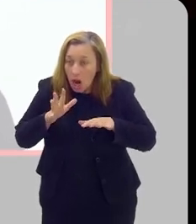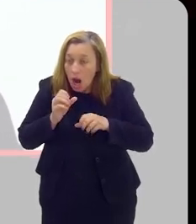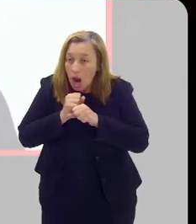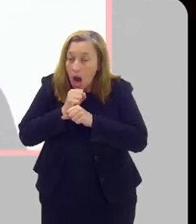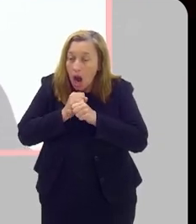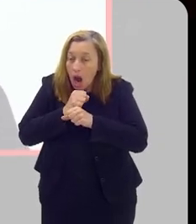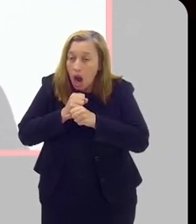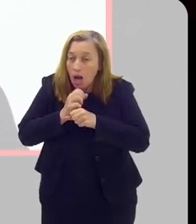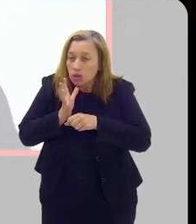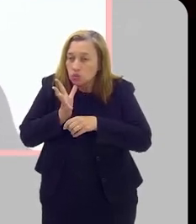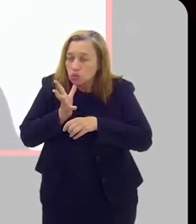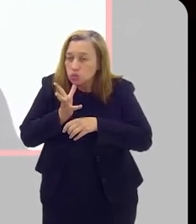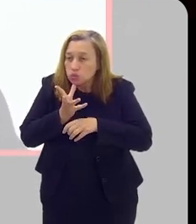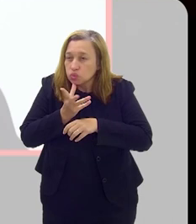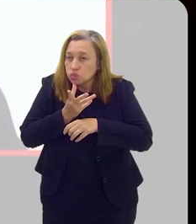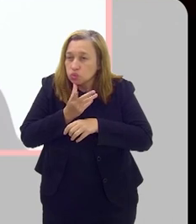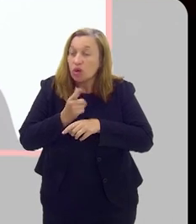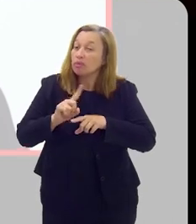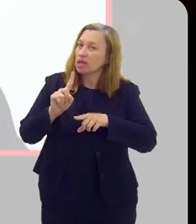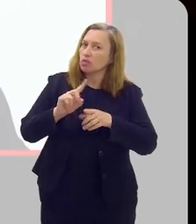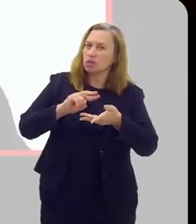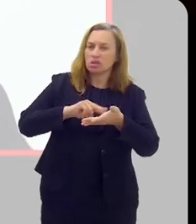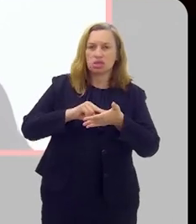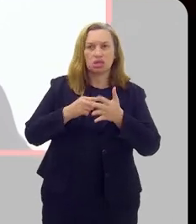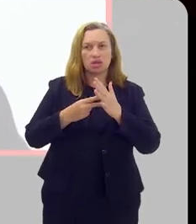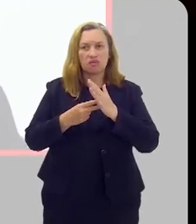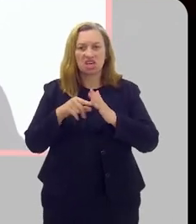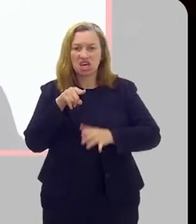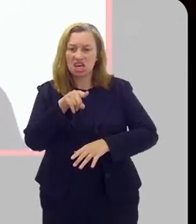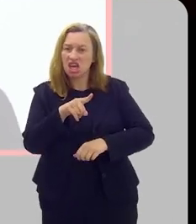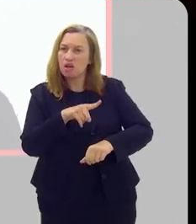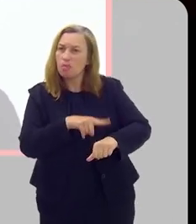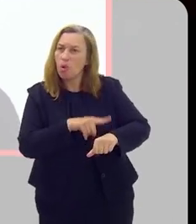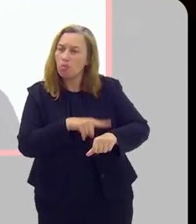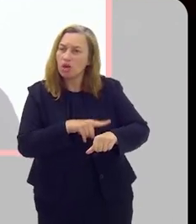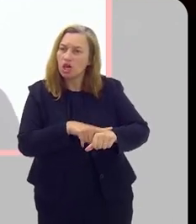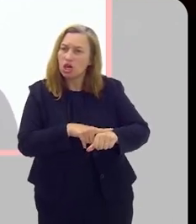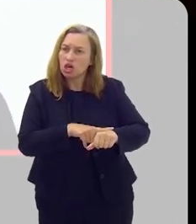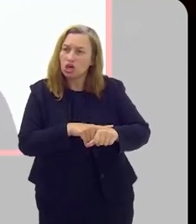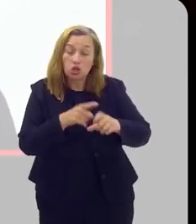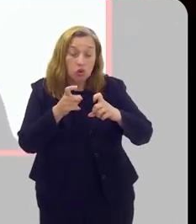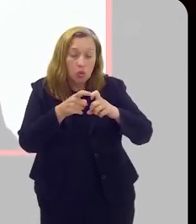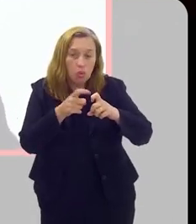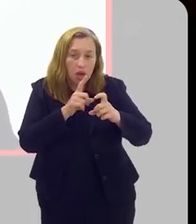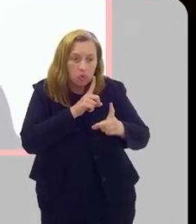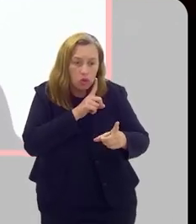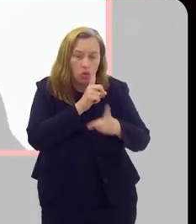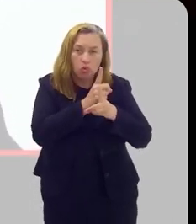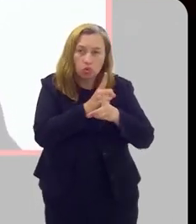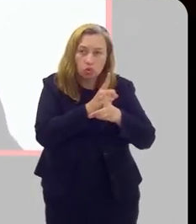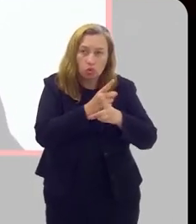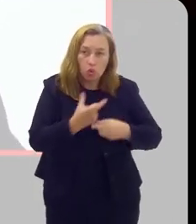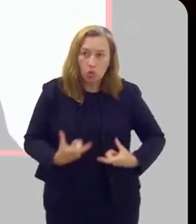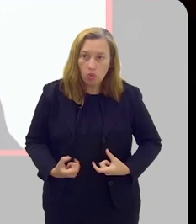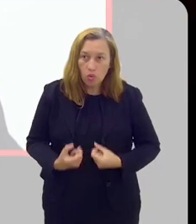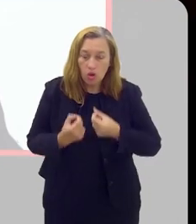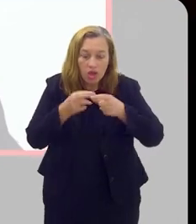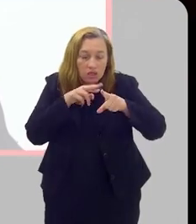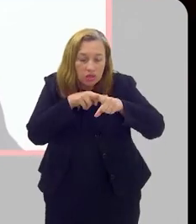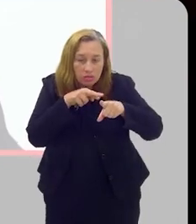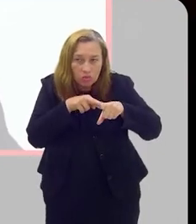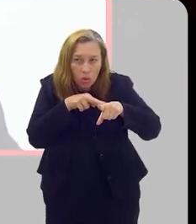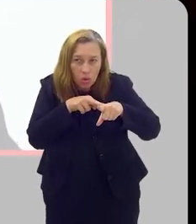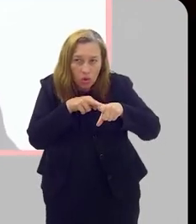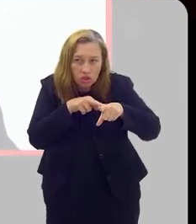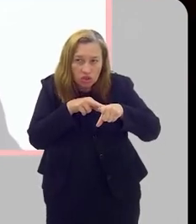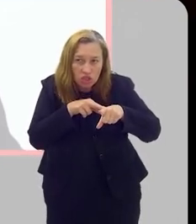demorar anos, que não necessariamente significa que naquele momento que o urologista diagnosticou que aquele paciente tá com câncer de